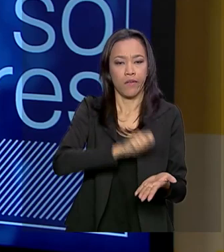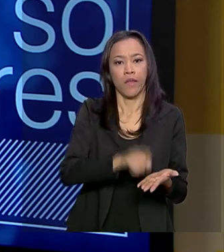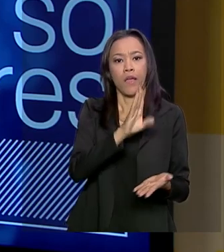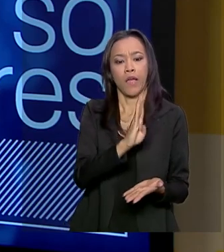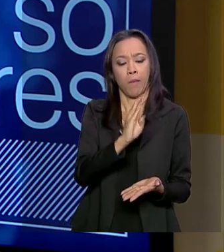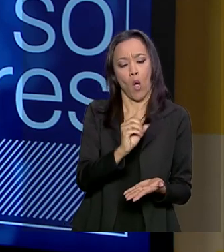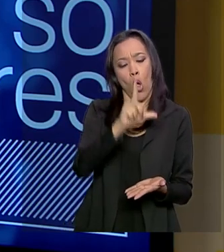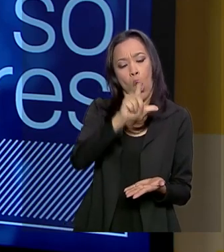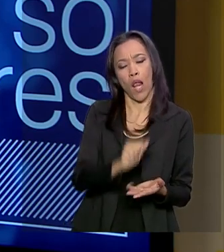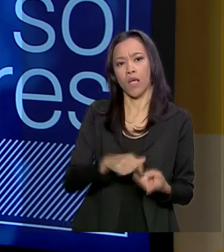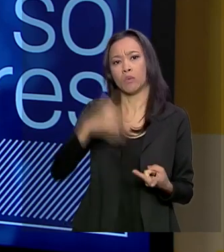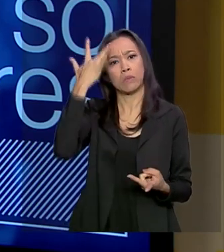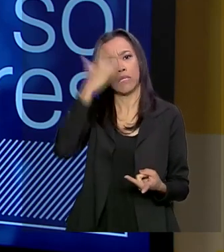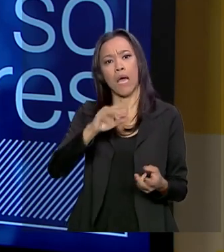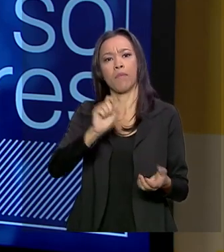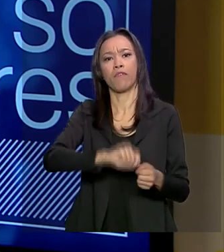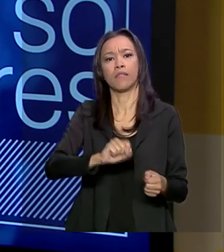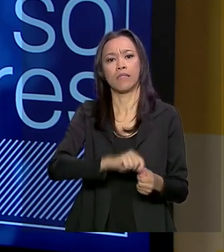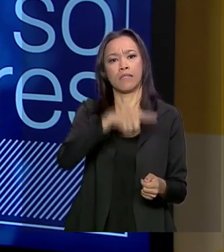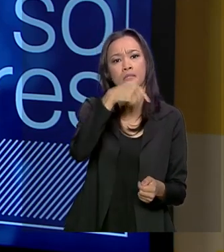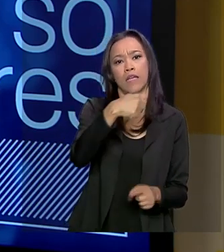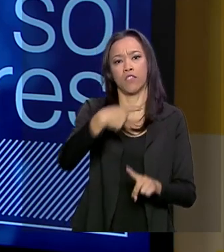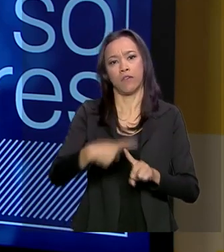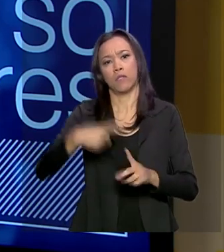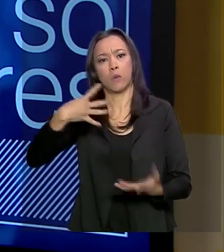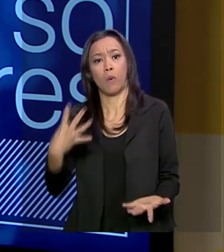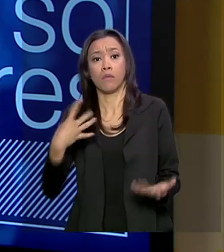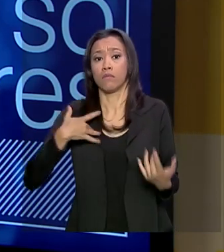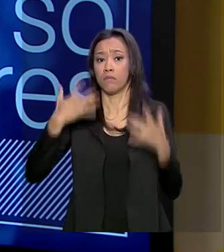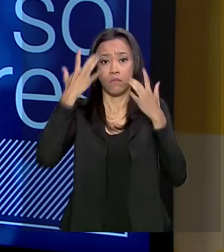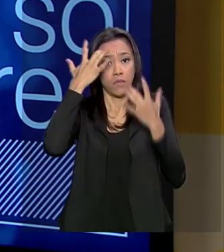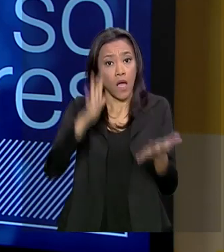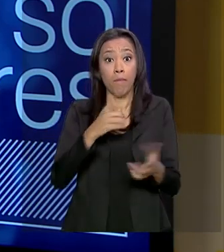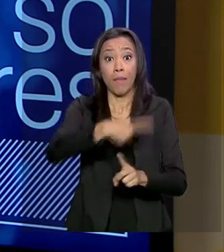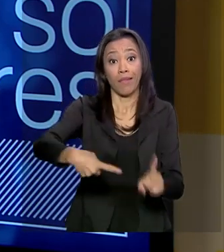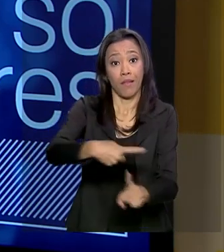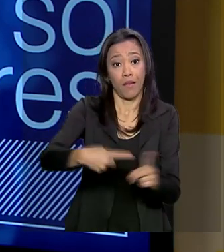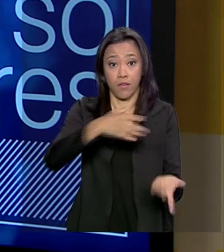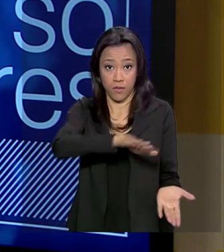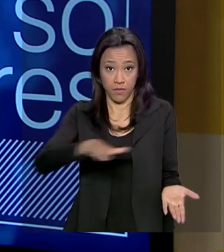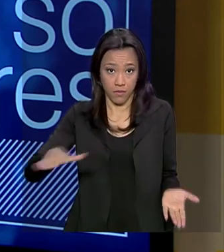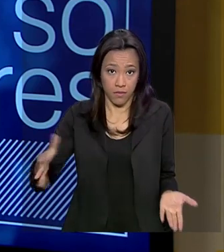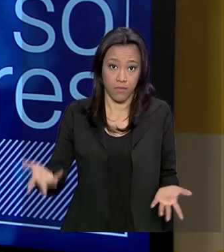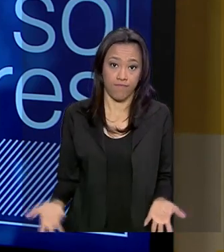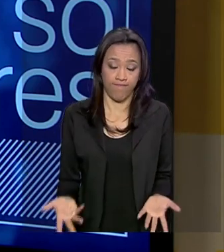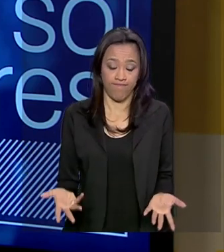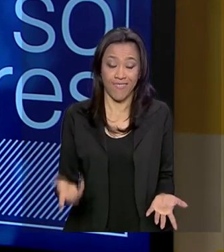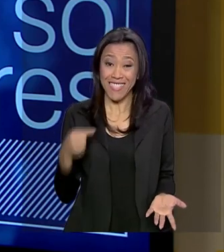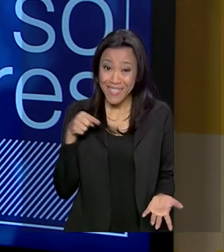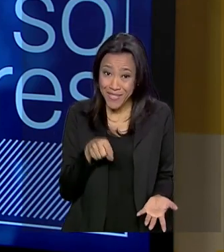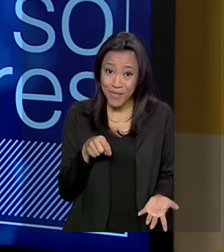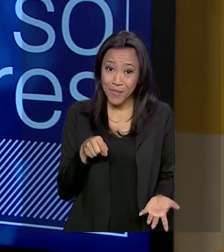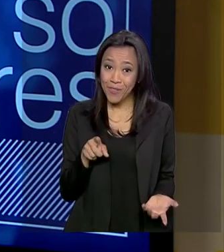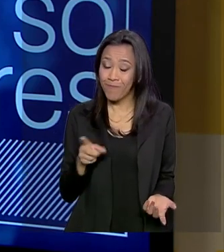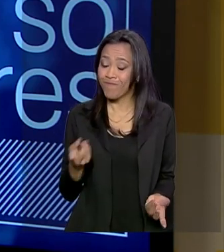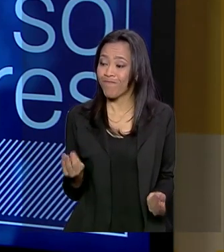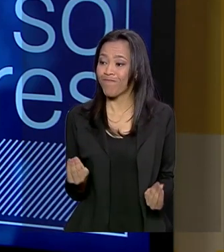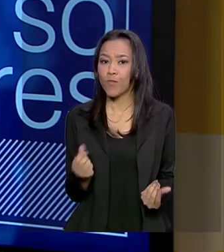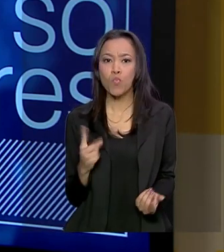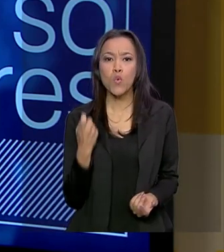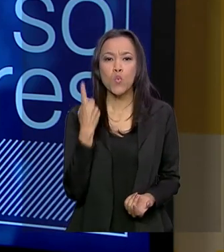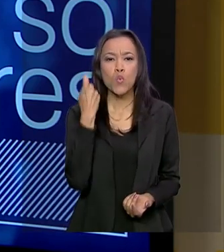fazer conta sete vezes quatro. Não conseguem fazer metade. Isso não tem uma única